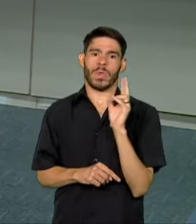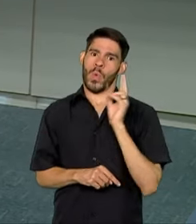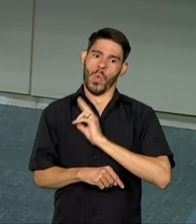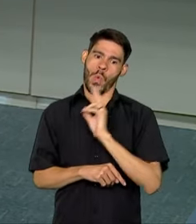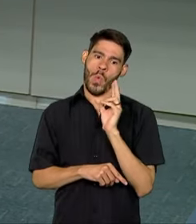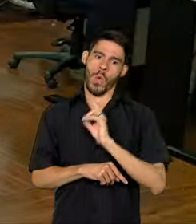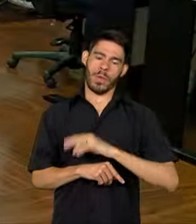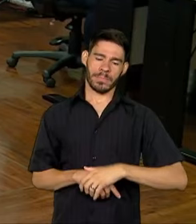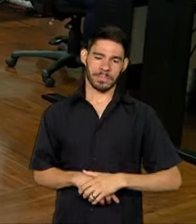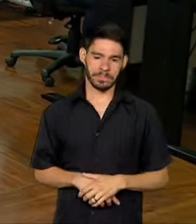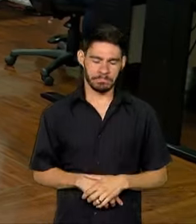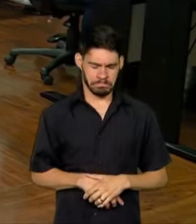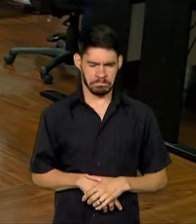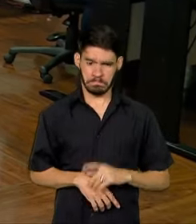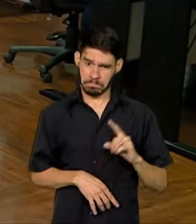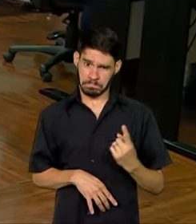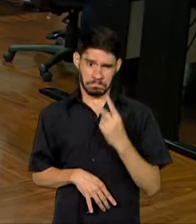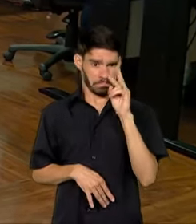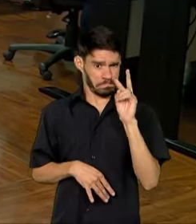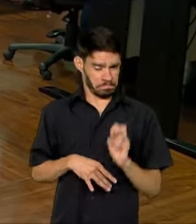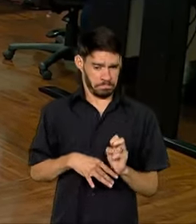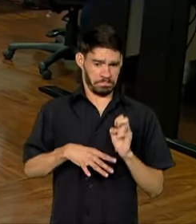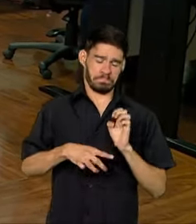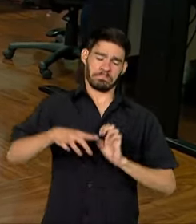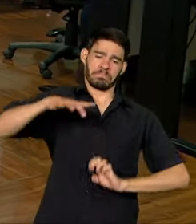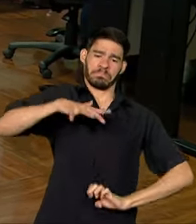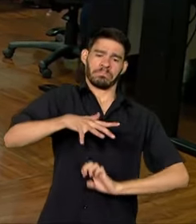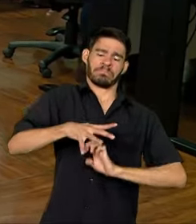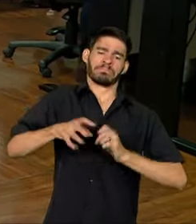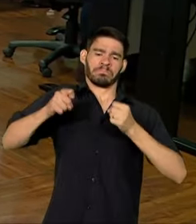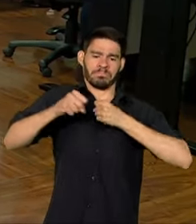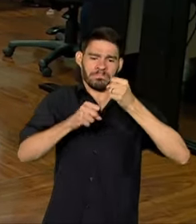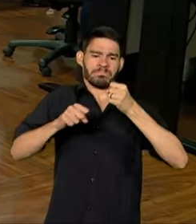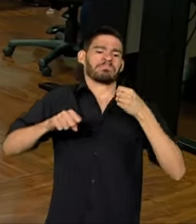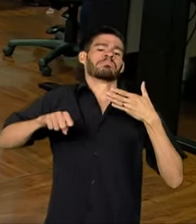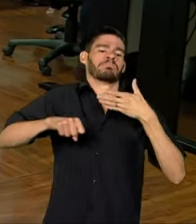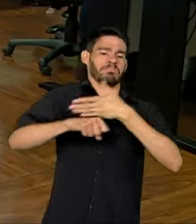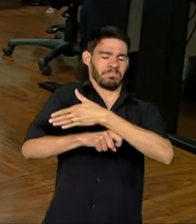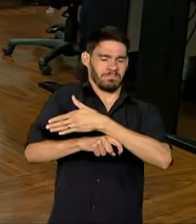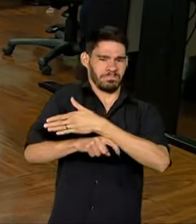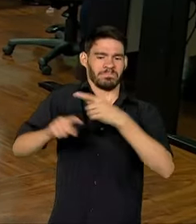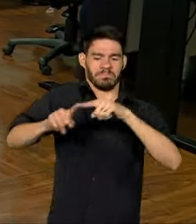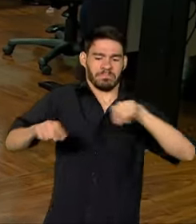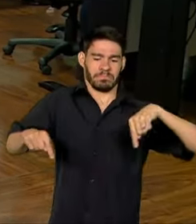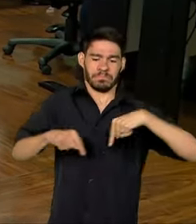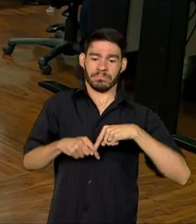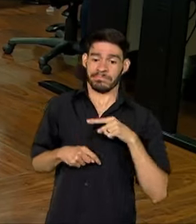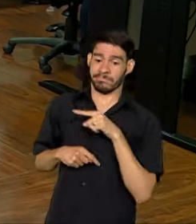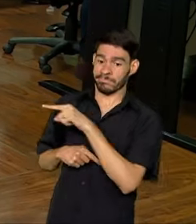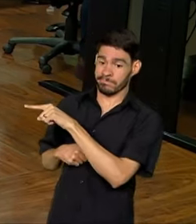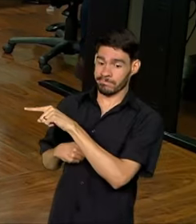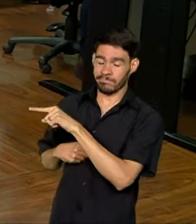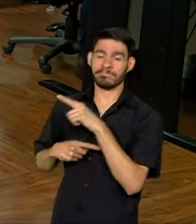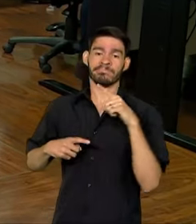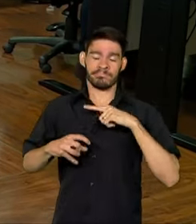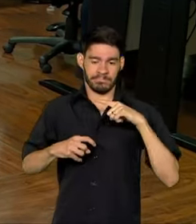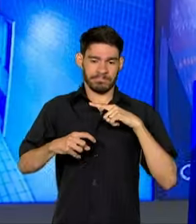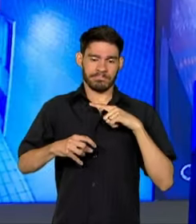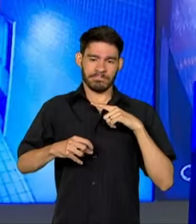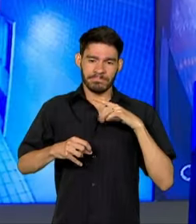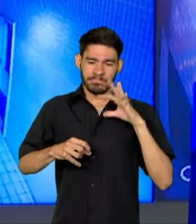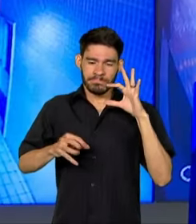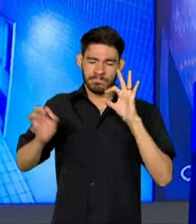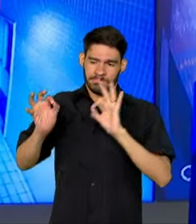emergência. É a primeira vez que a imprensa tem acesso a esta outra sala. Nela, são monitoradas as